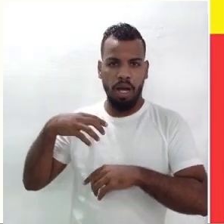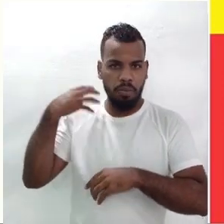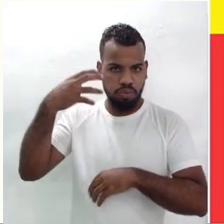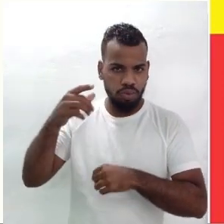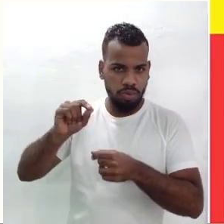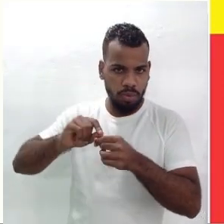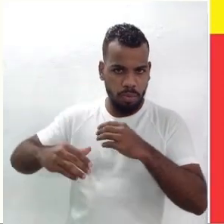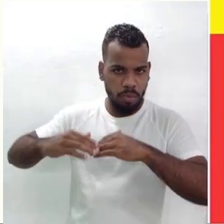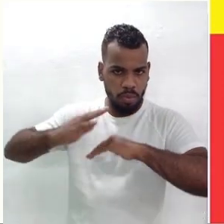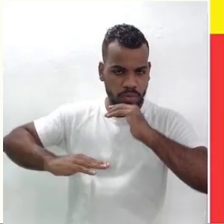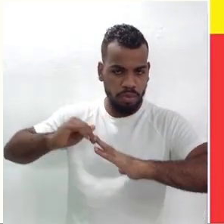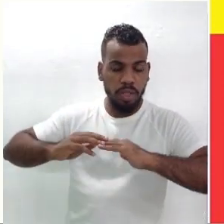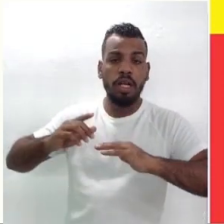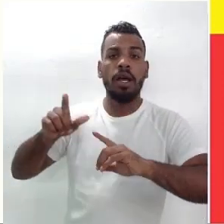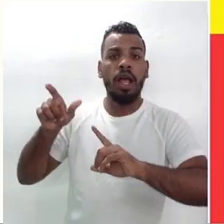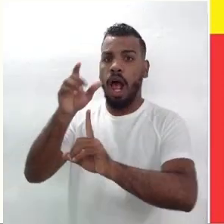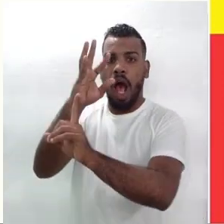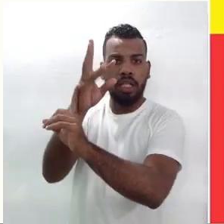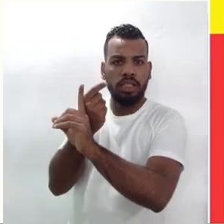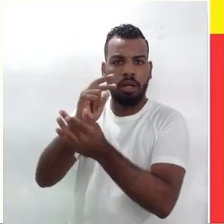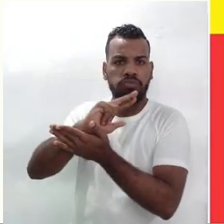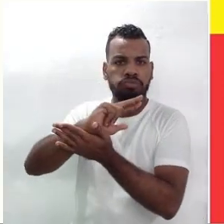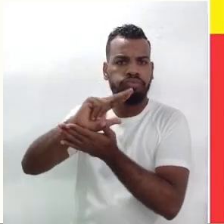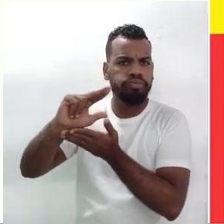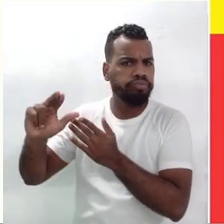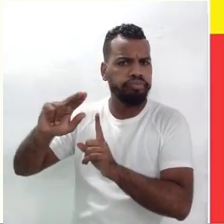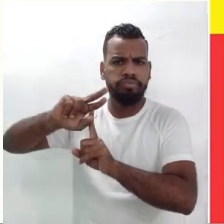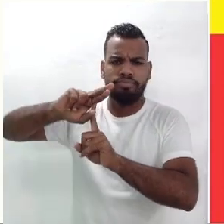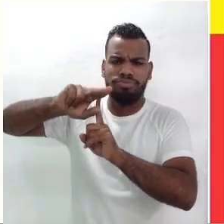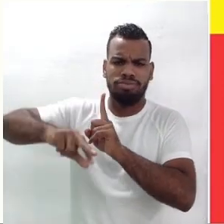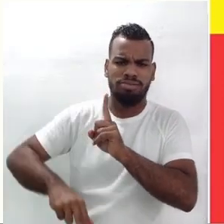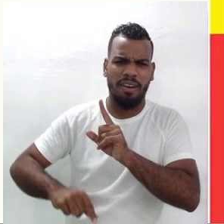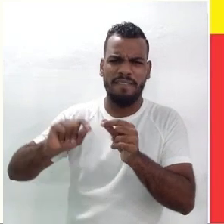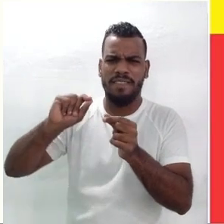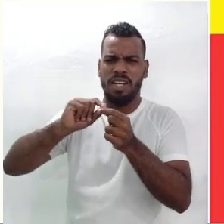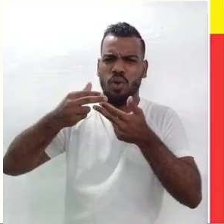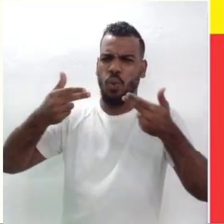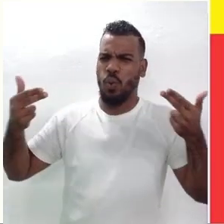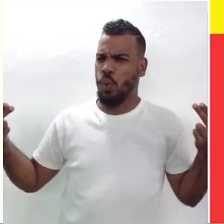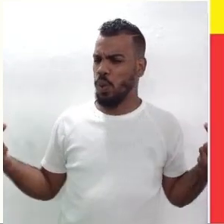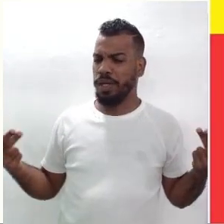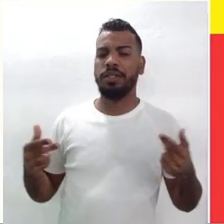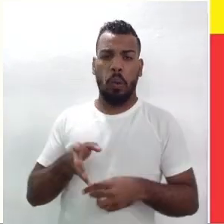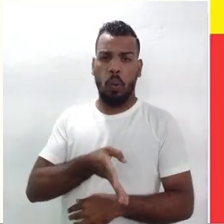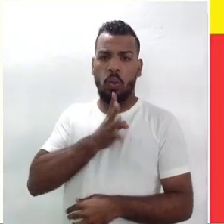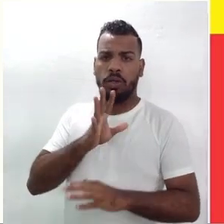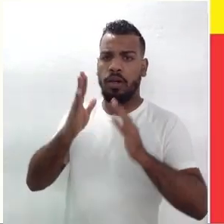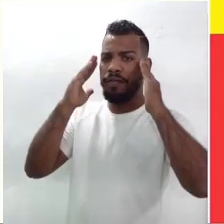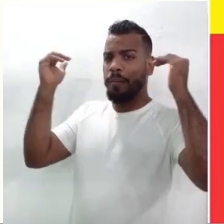músico, ele é um artista múltiplo. Ele hoje é conhecido mais dentro das suas performances